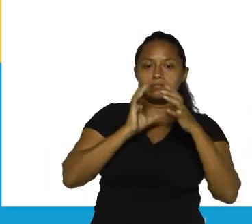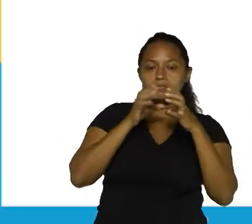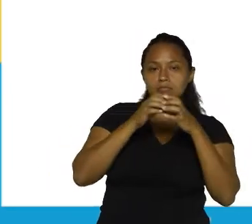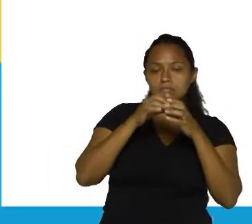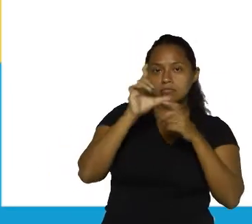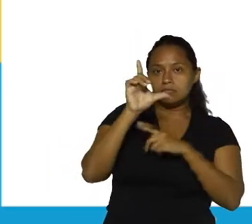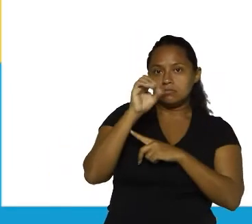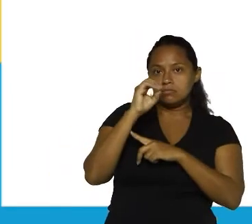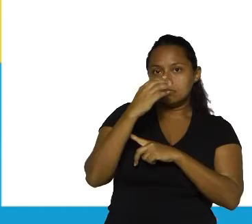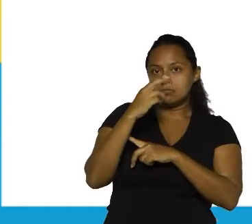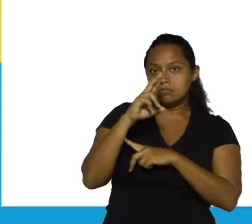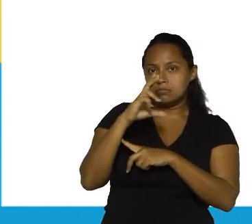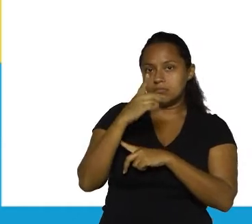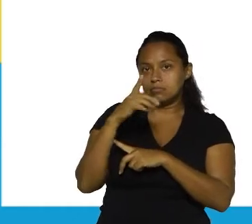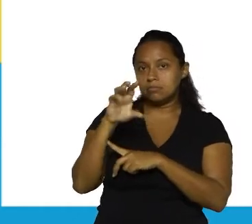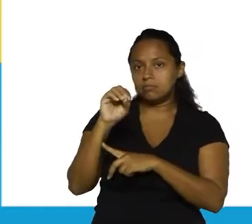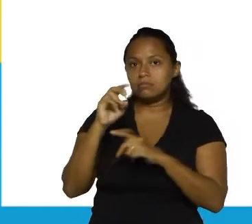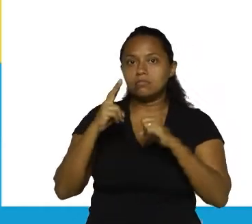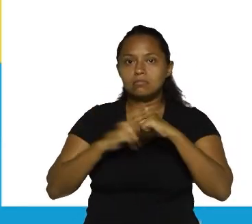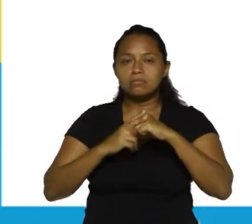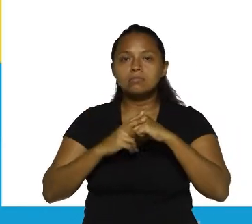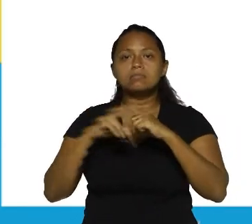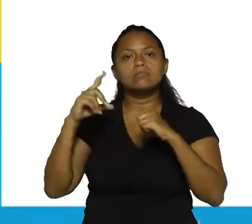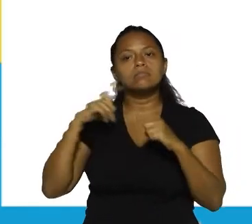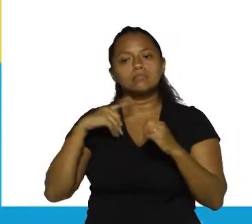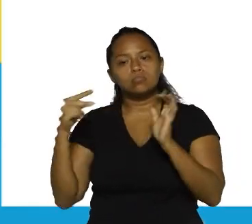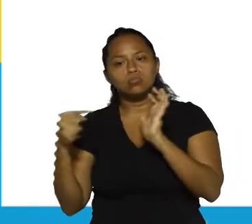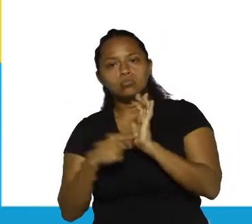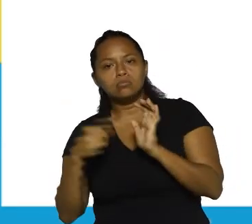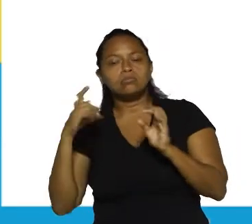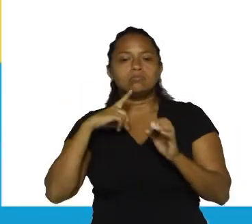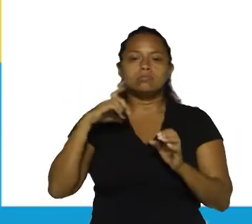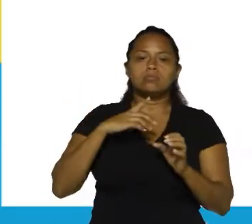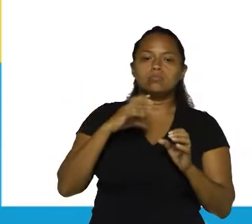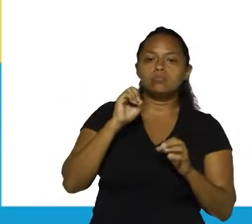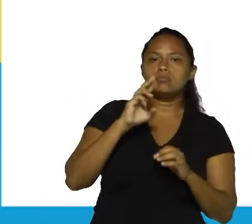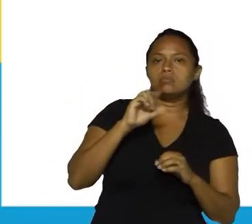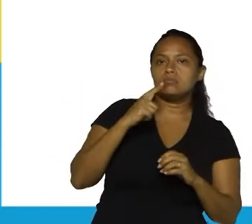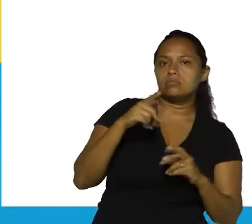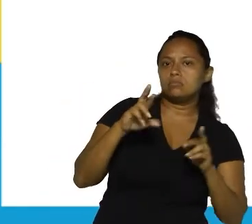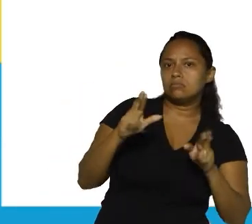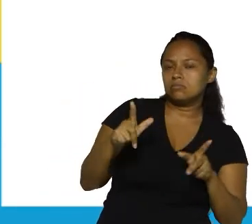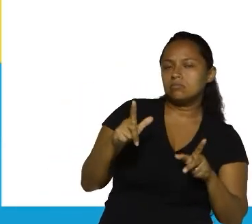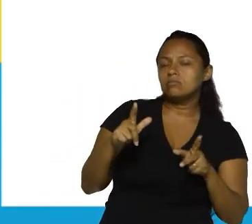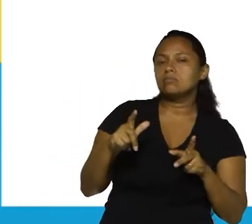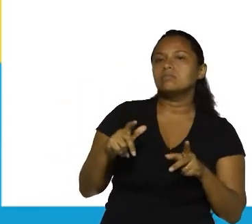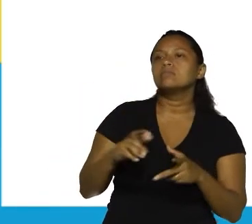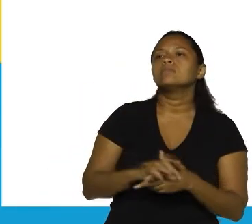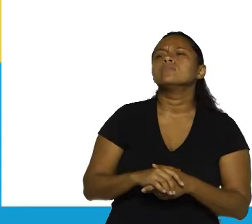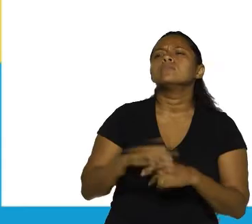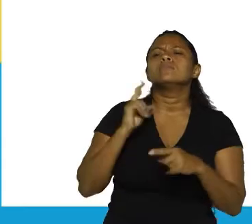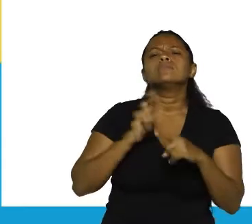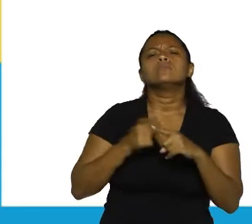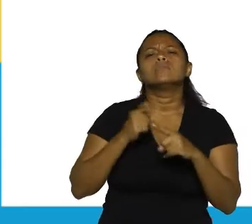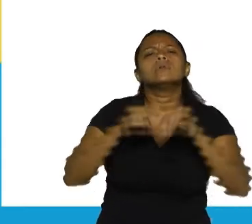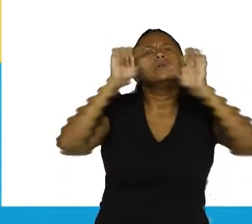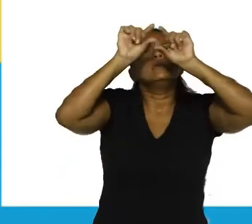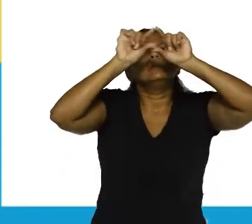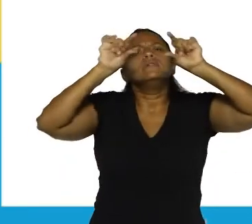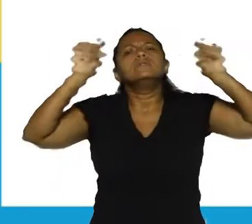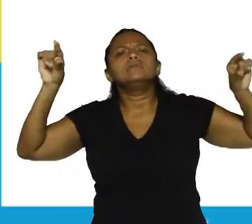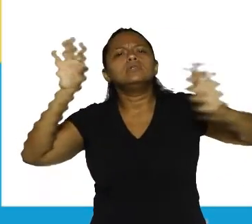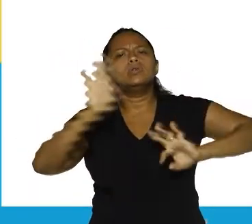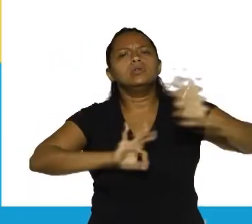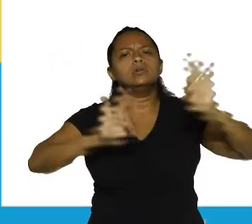dentro do meu enunciado, até chegar ao ponto, eu tenho uma oração diferente. Por que a gente diz que é o enunciado que se